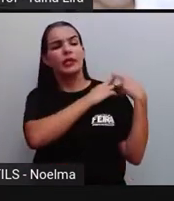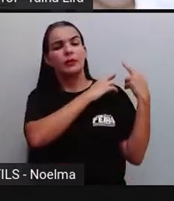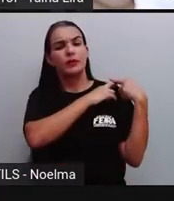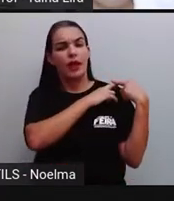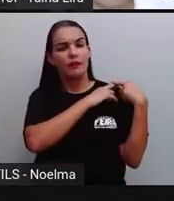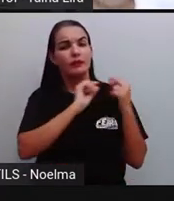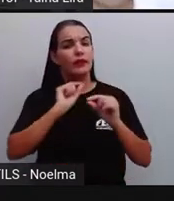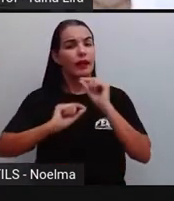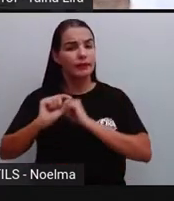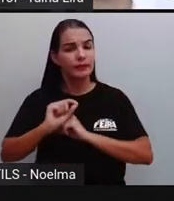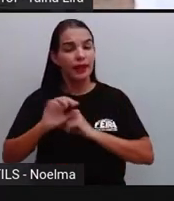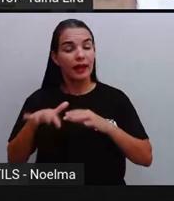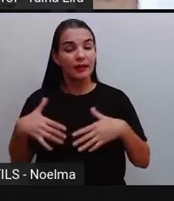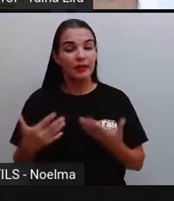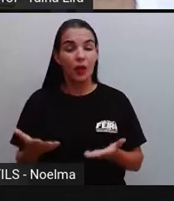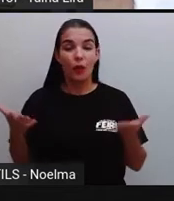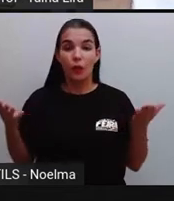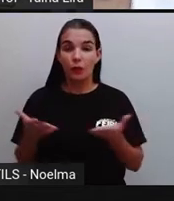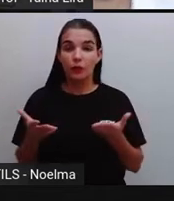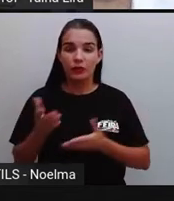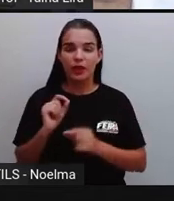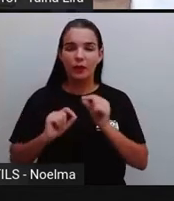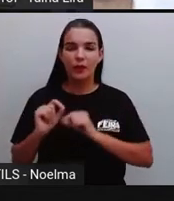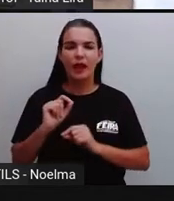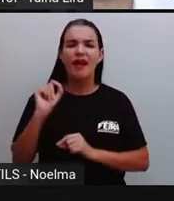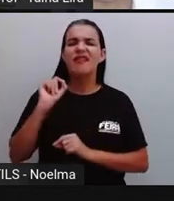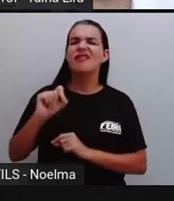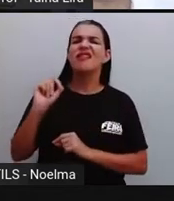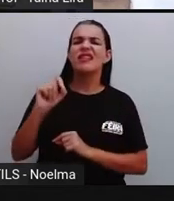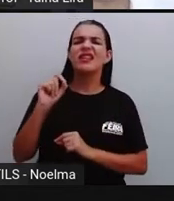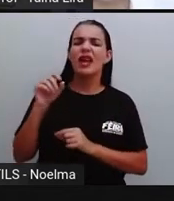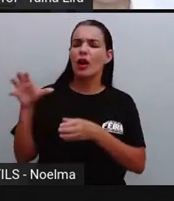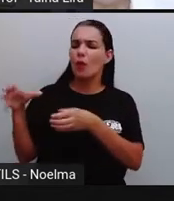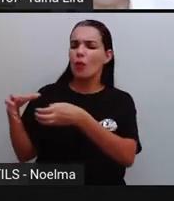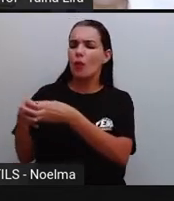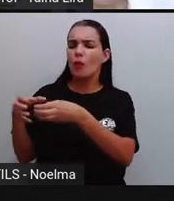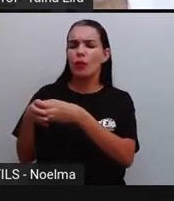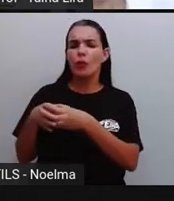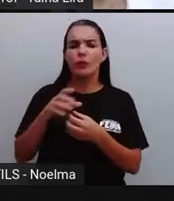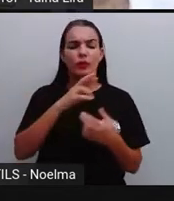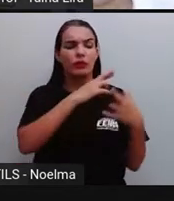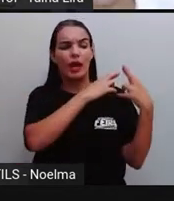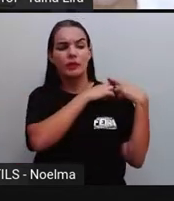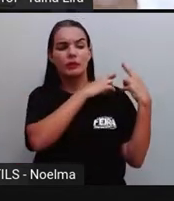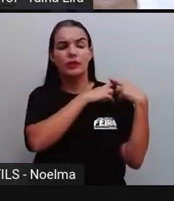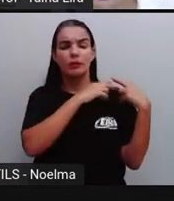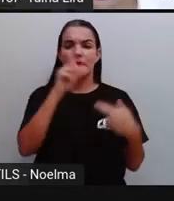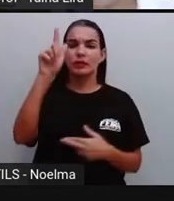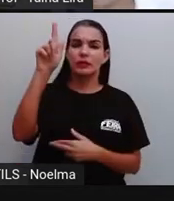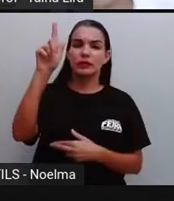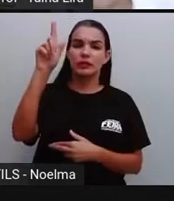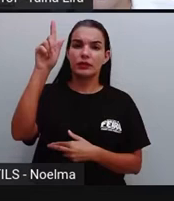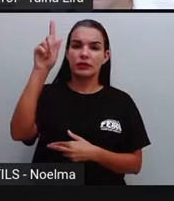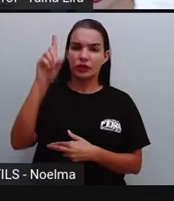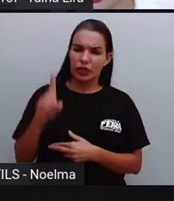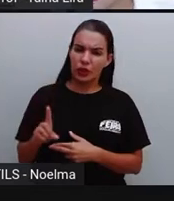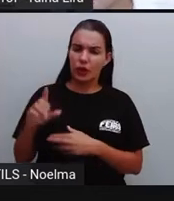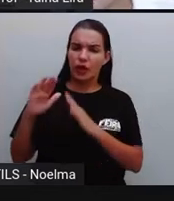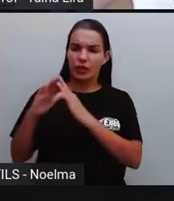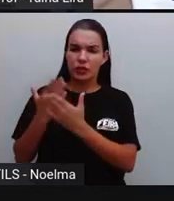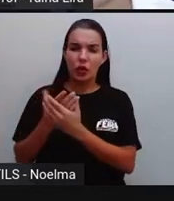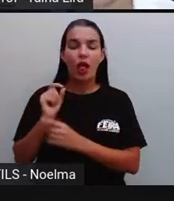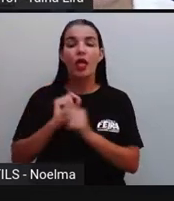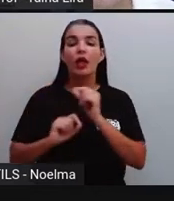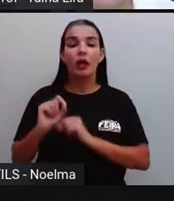funcionar, tá? Mas, Pró, e quem é que faz parte aí da gestão da escola? Então, vamos ver?